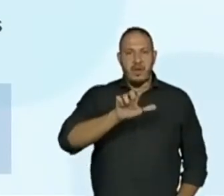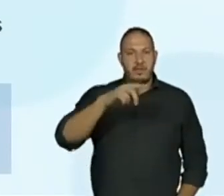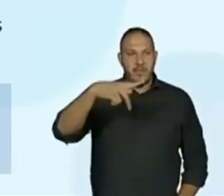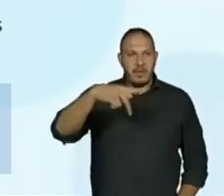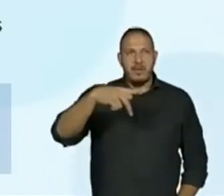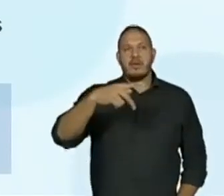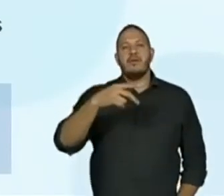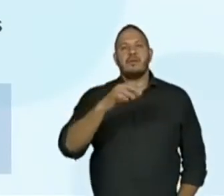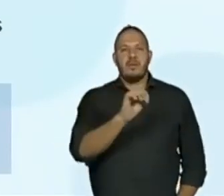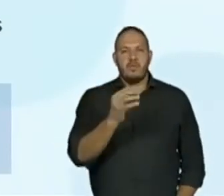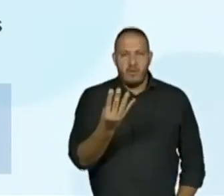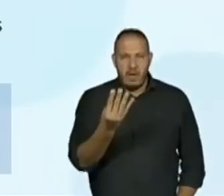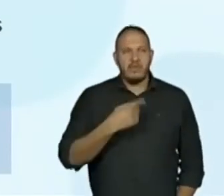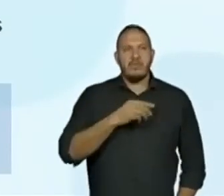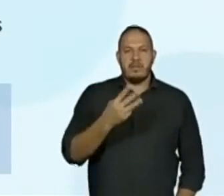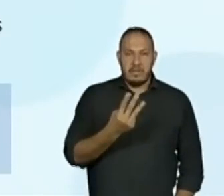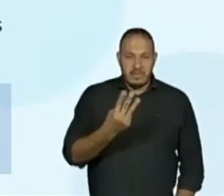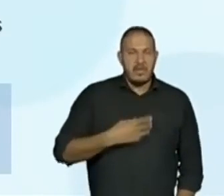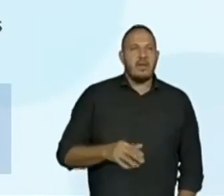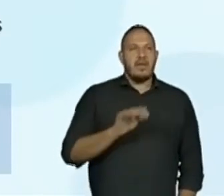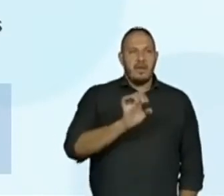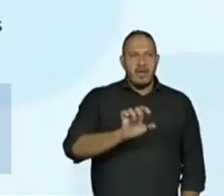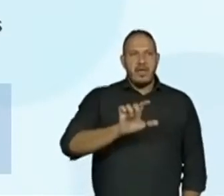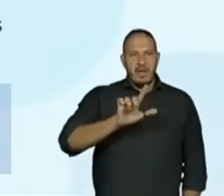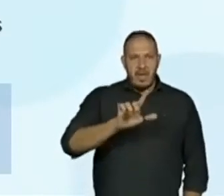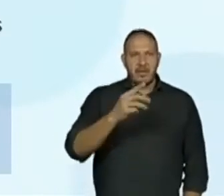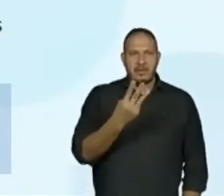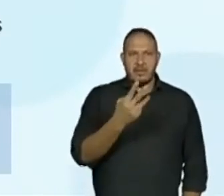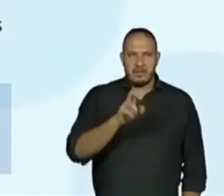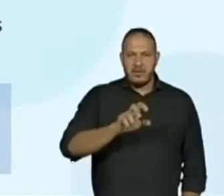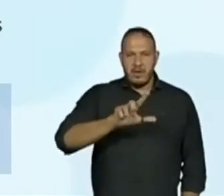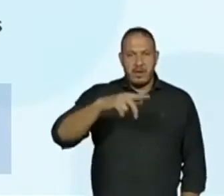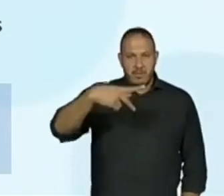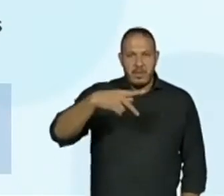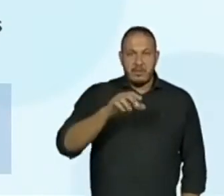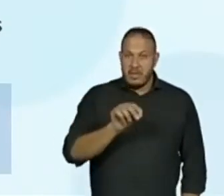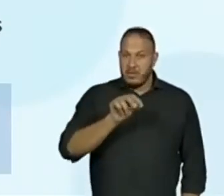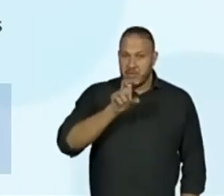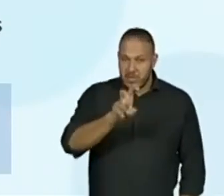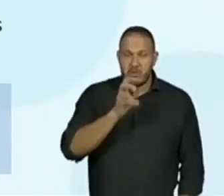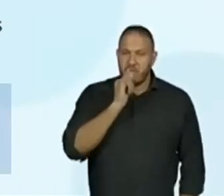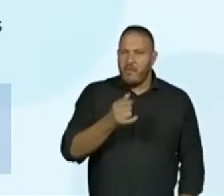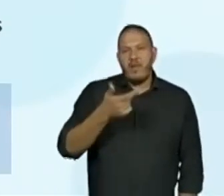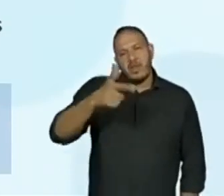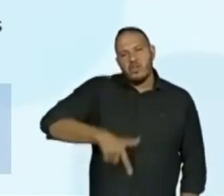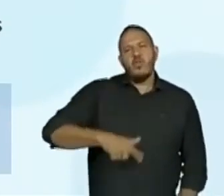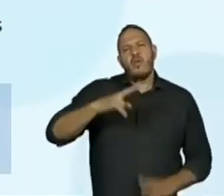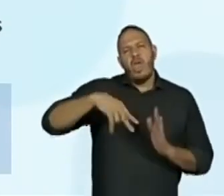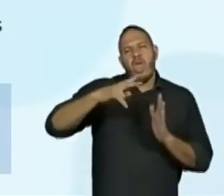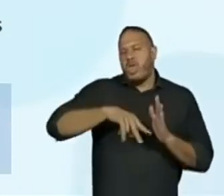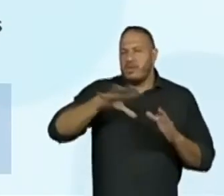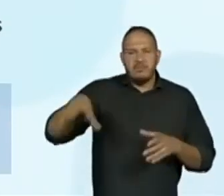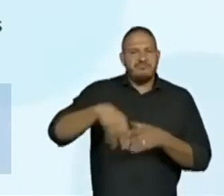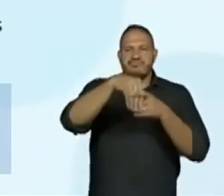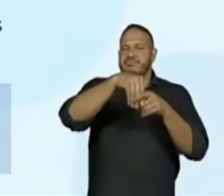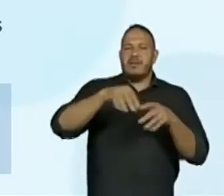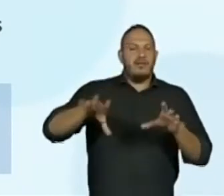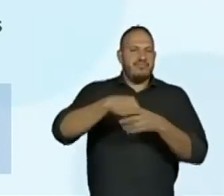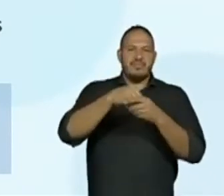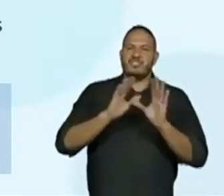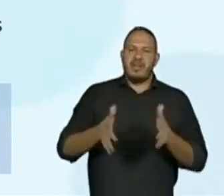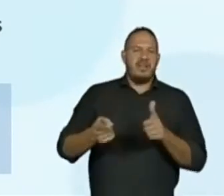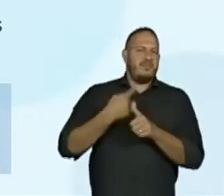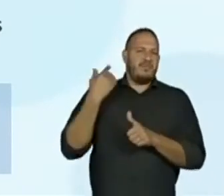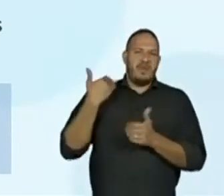E a terceira, EF35LP05. Eu não repetirei a leitura, porque fazem parte desde a primeira aula, tá?